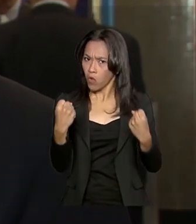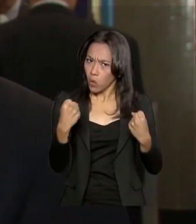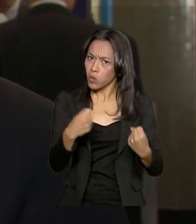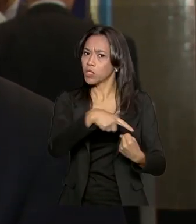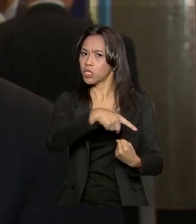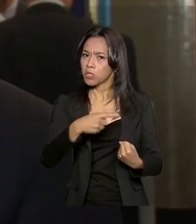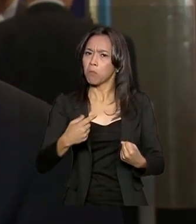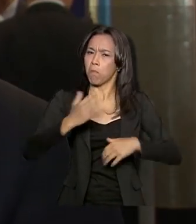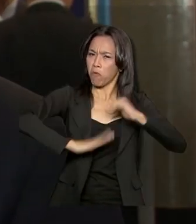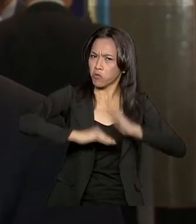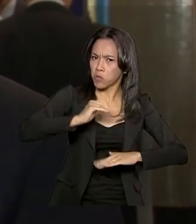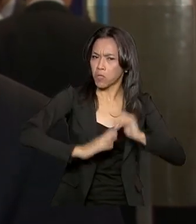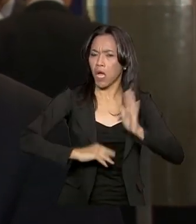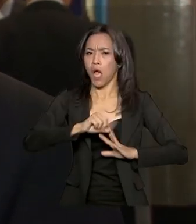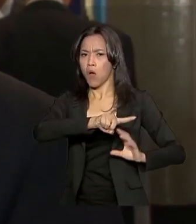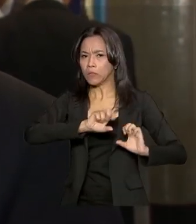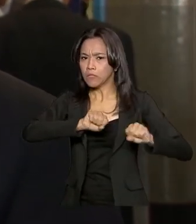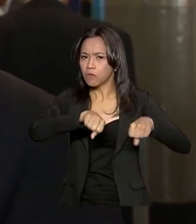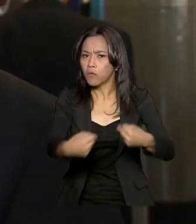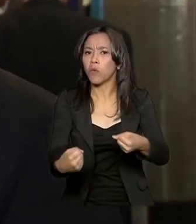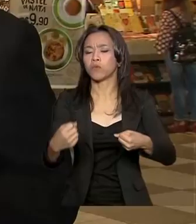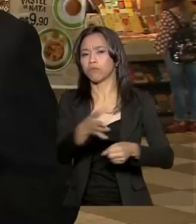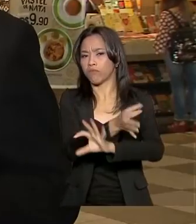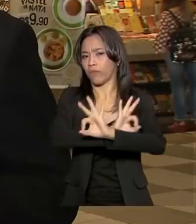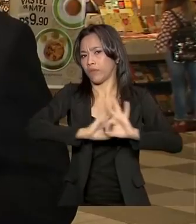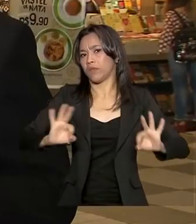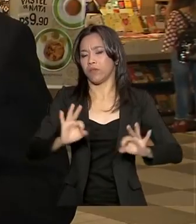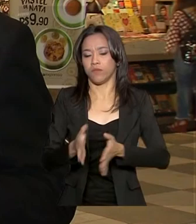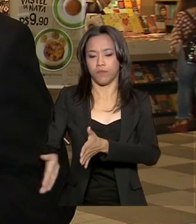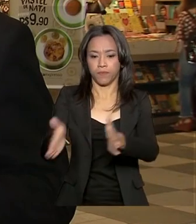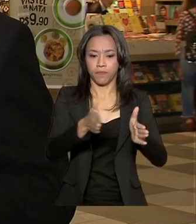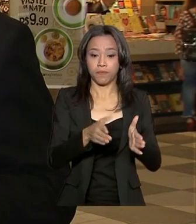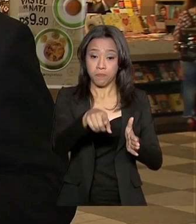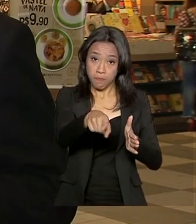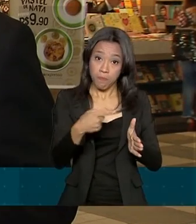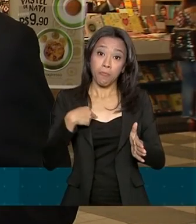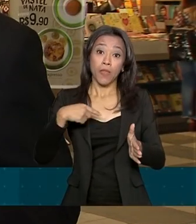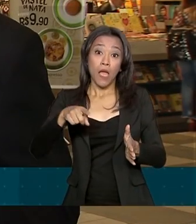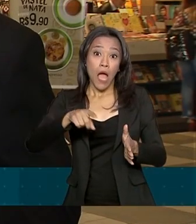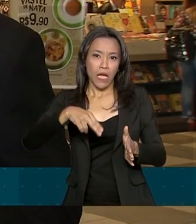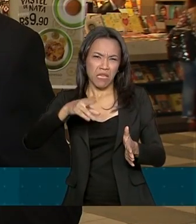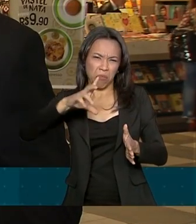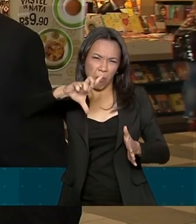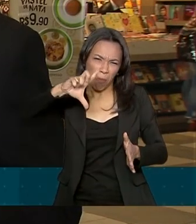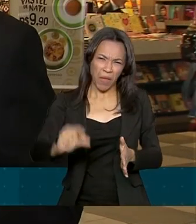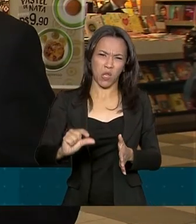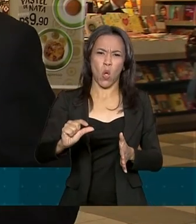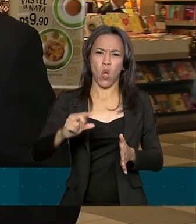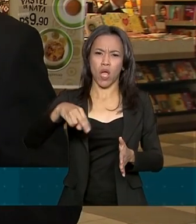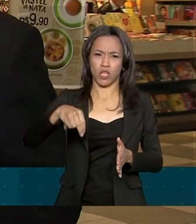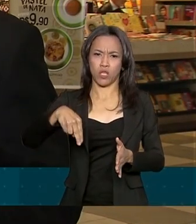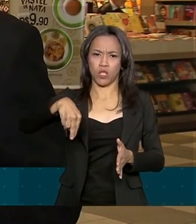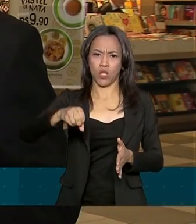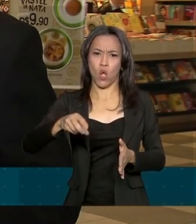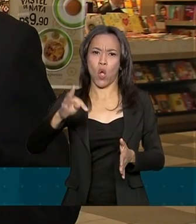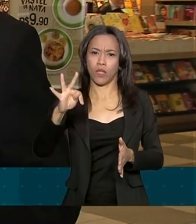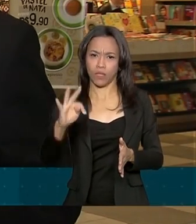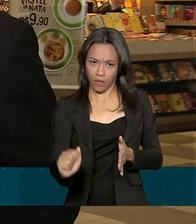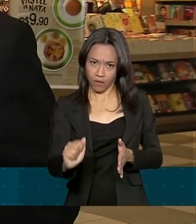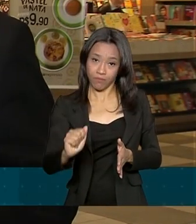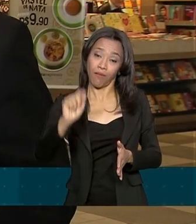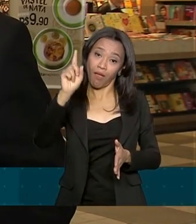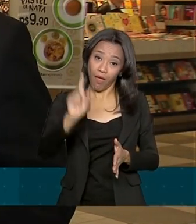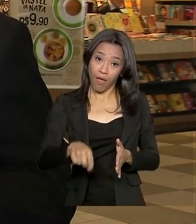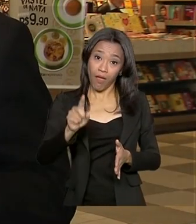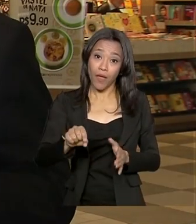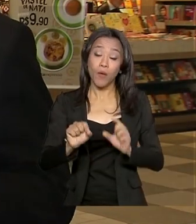Uma capacidade profissional, uma dedicação excelente. O indicador que recebeu a nota mais baixa entre os passageiros foi o